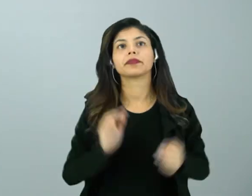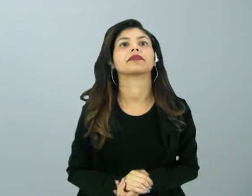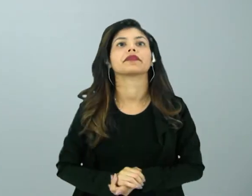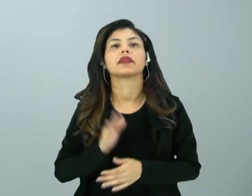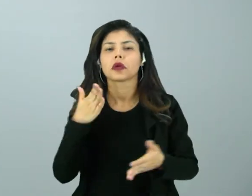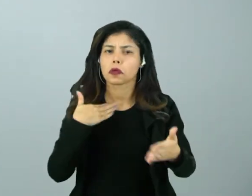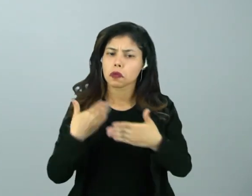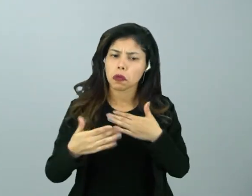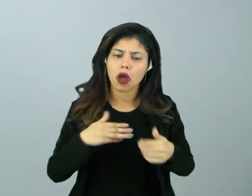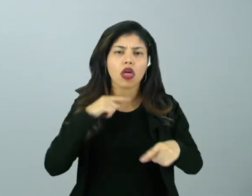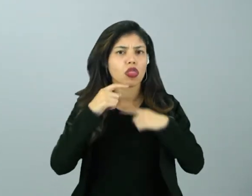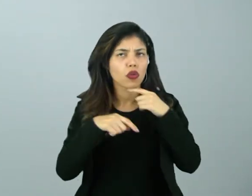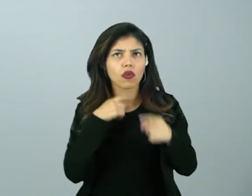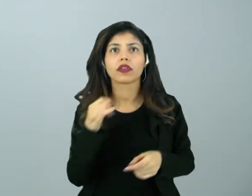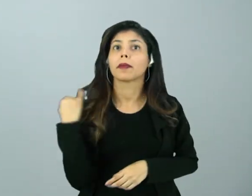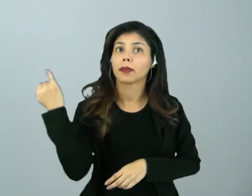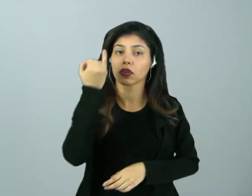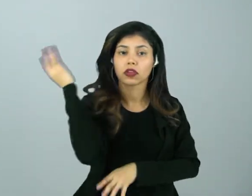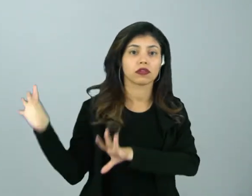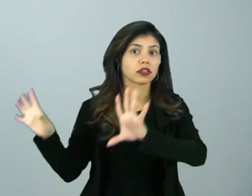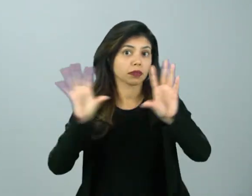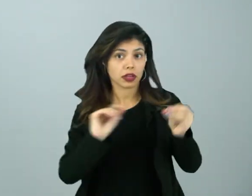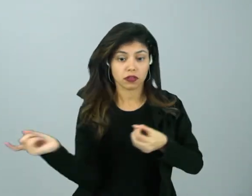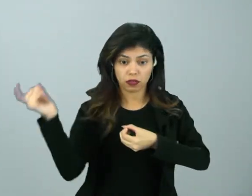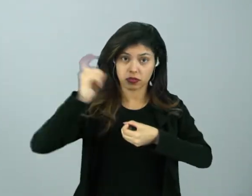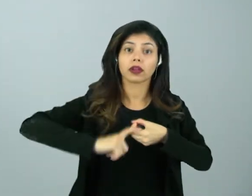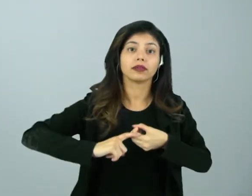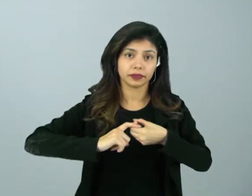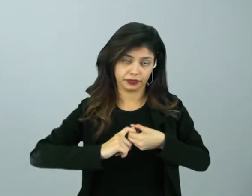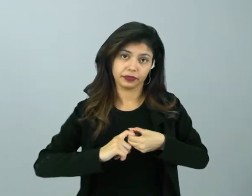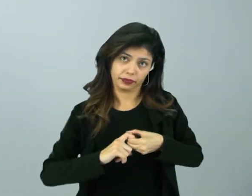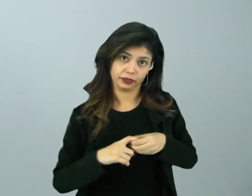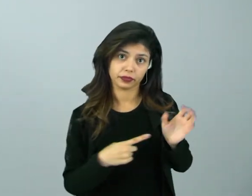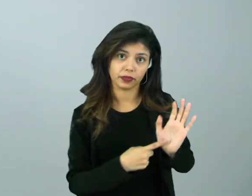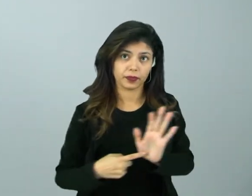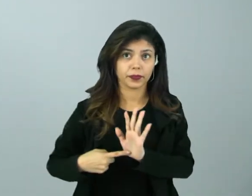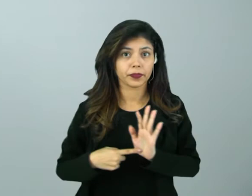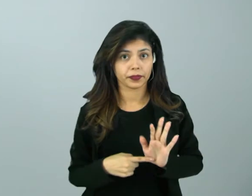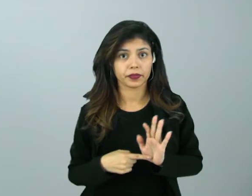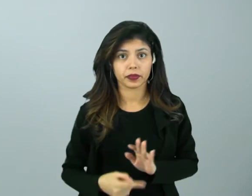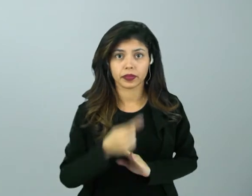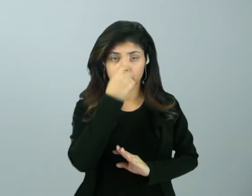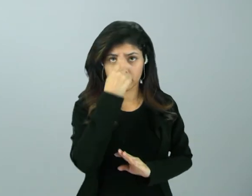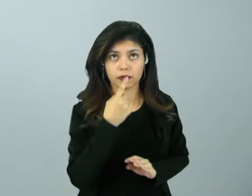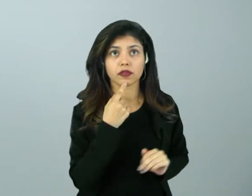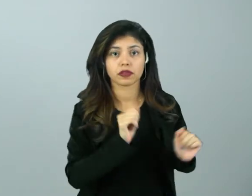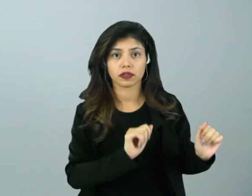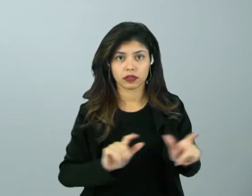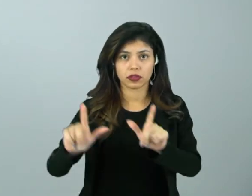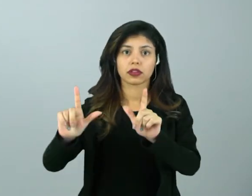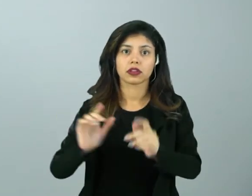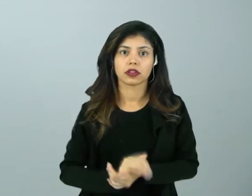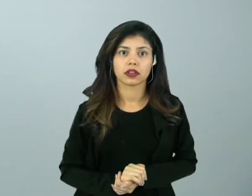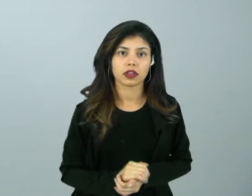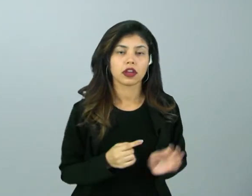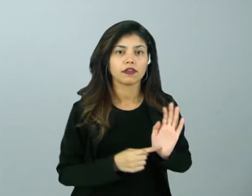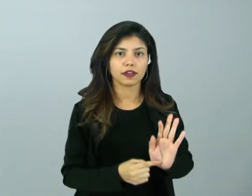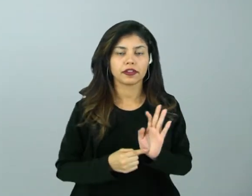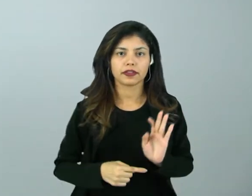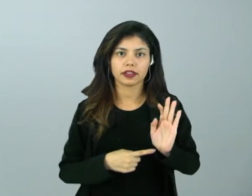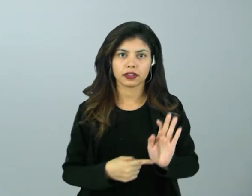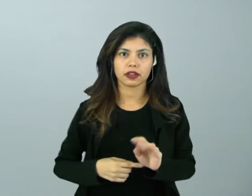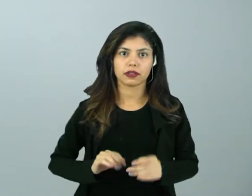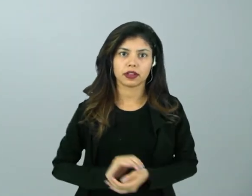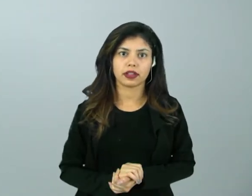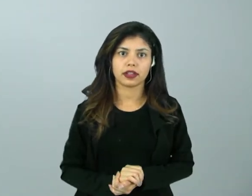Qualquer dúvida, seria importante que você pegasse e voltasse lá, desse uma congelada na imagem para você fazer um detalhamento